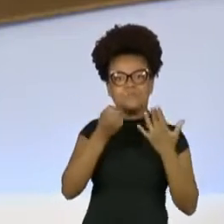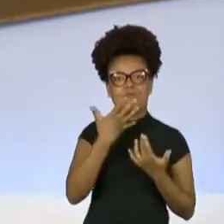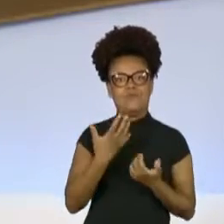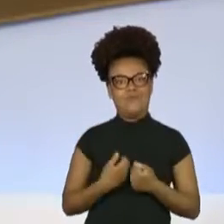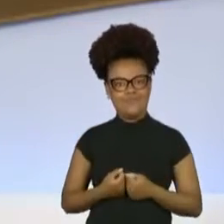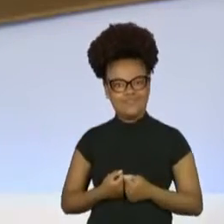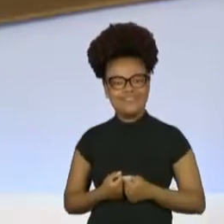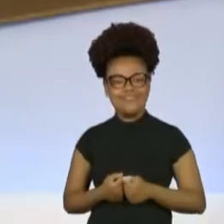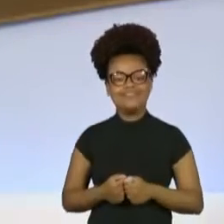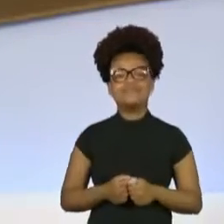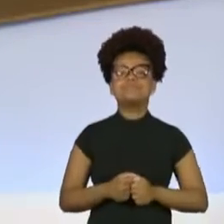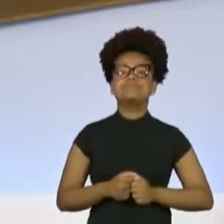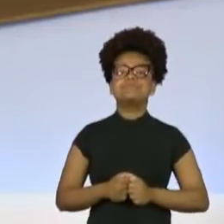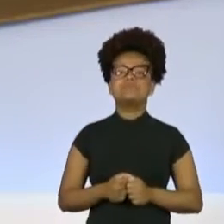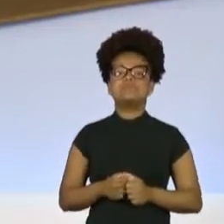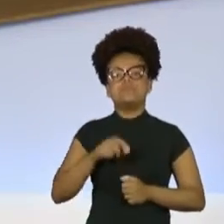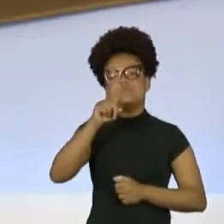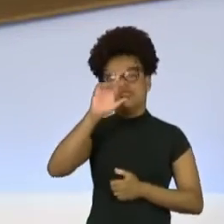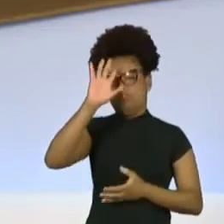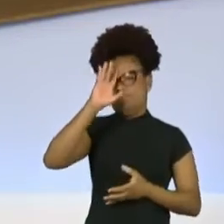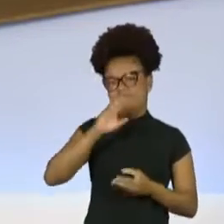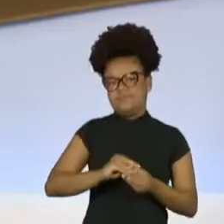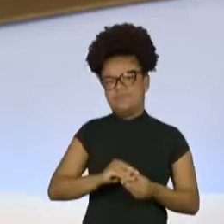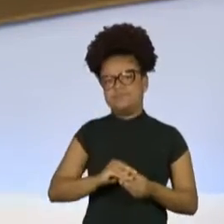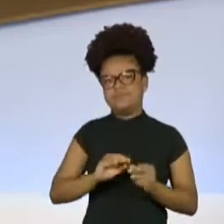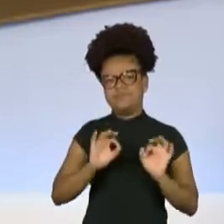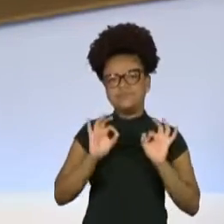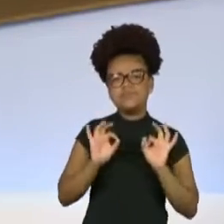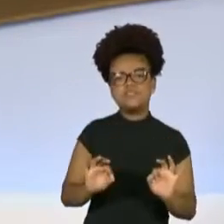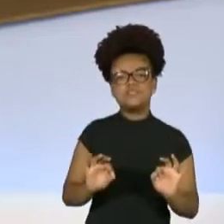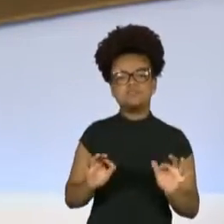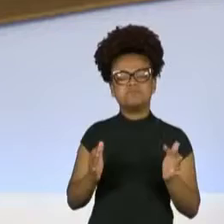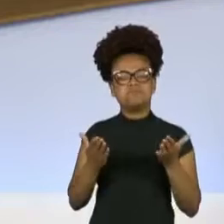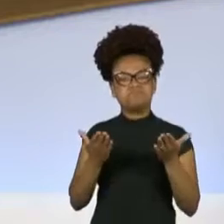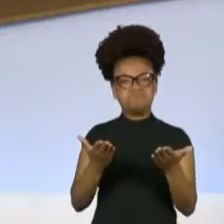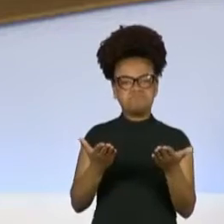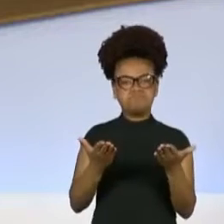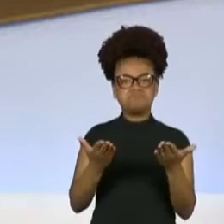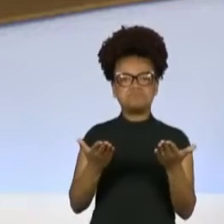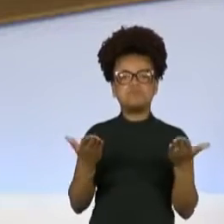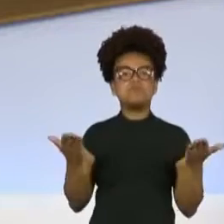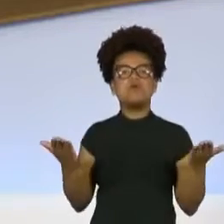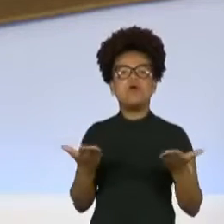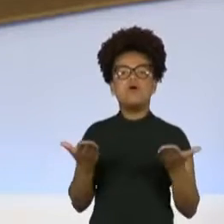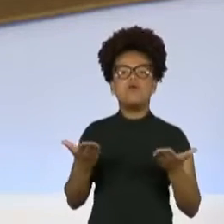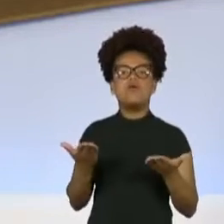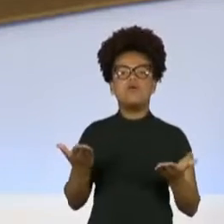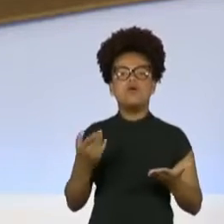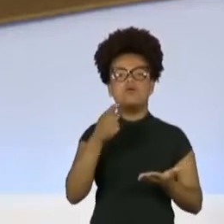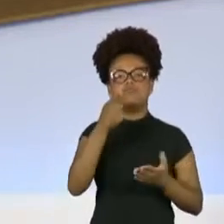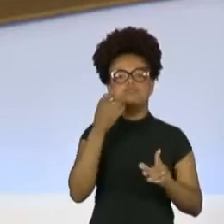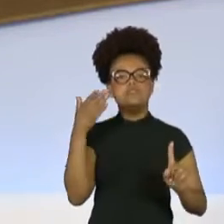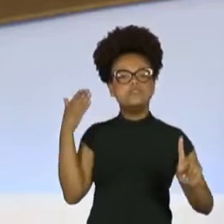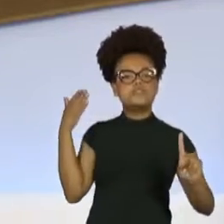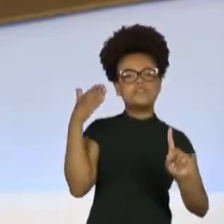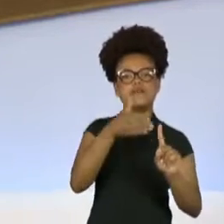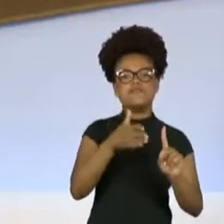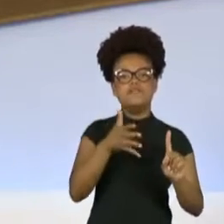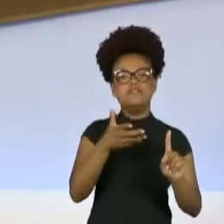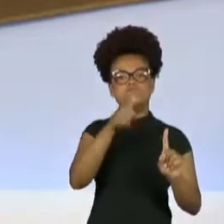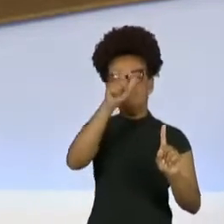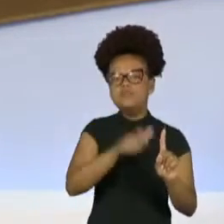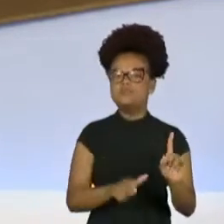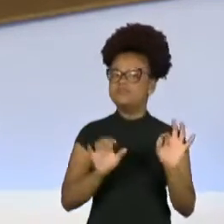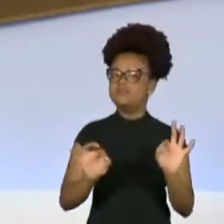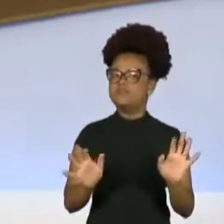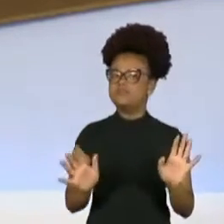nessas suas decisões. Você que é tão referência hoje em dia, né, para tantas mulheres. Em que